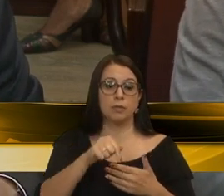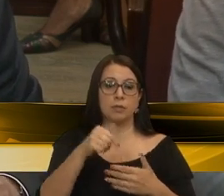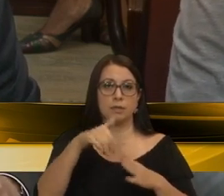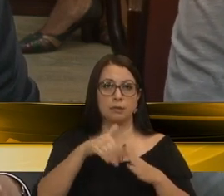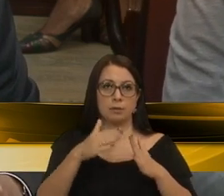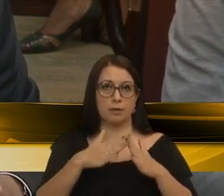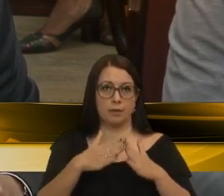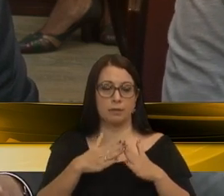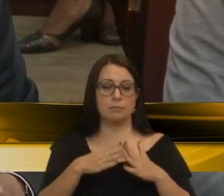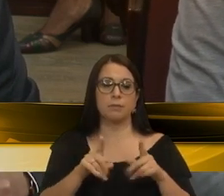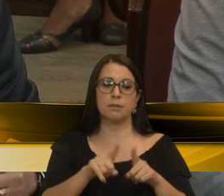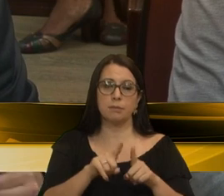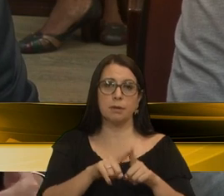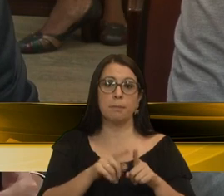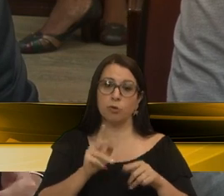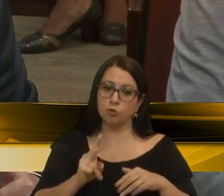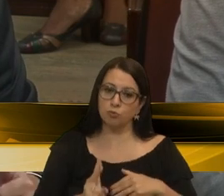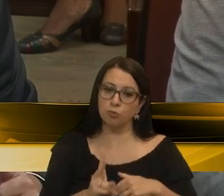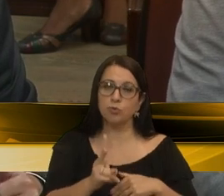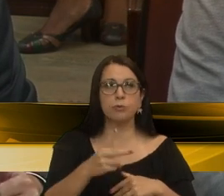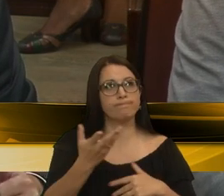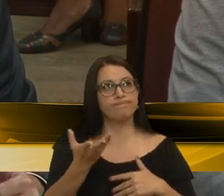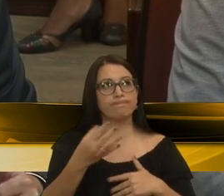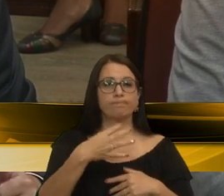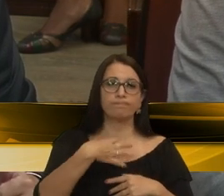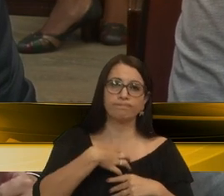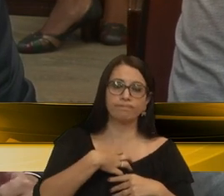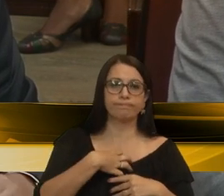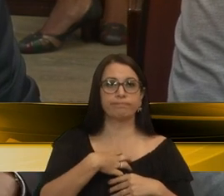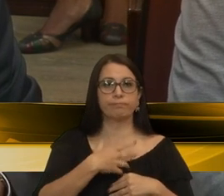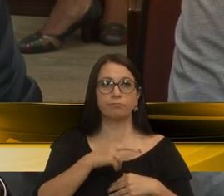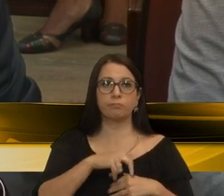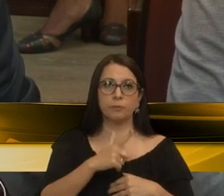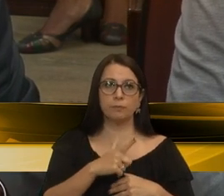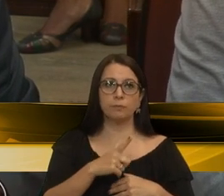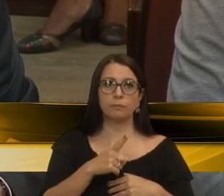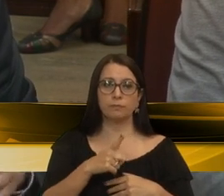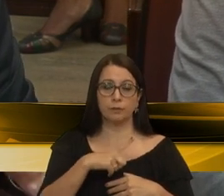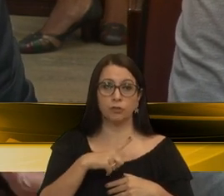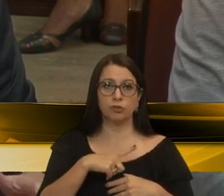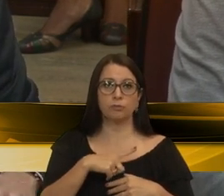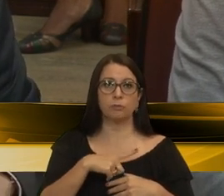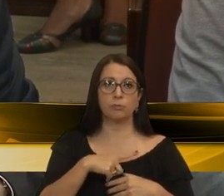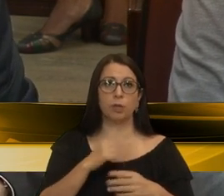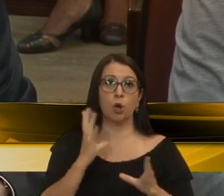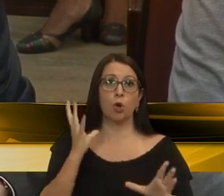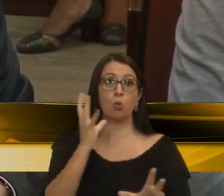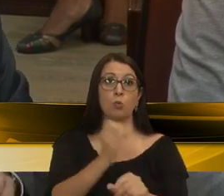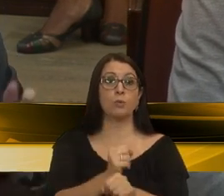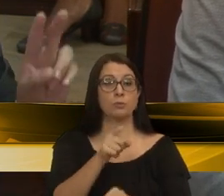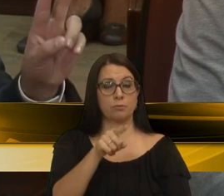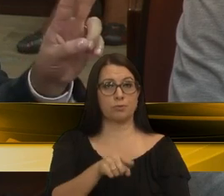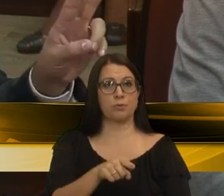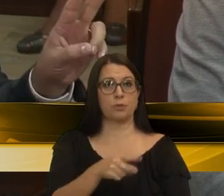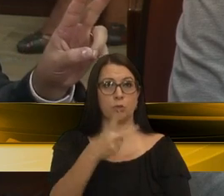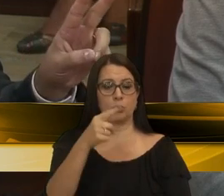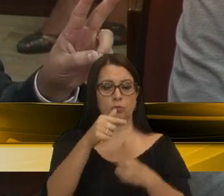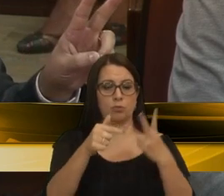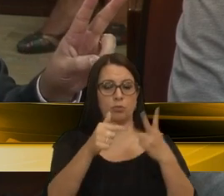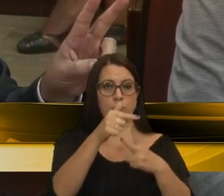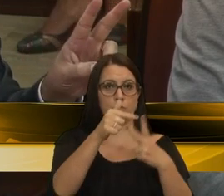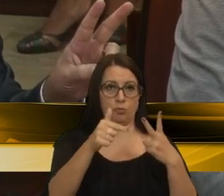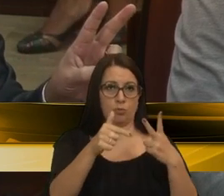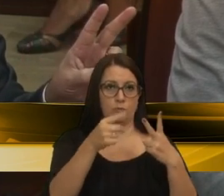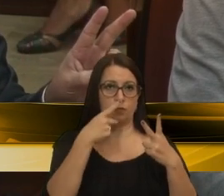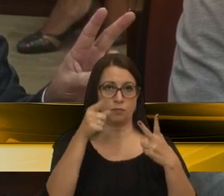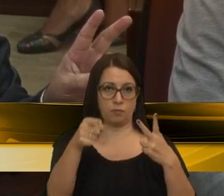mas para que possa tramitar de uma forma aonde nós tenhamos a conclusão desse. Duas coisas que o senhor